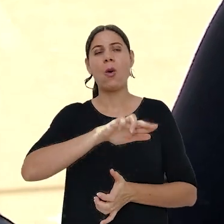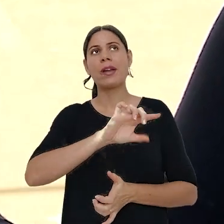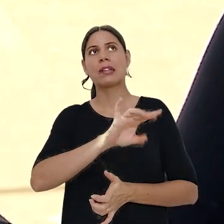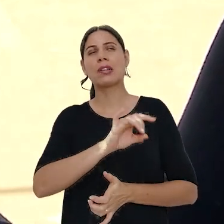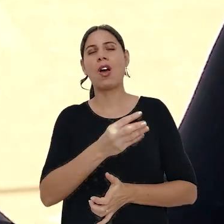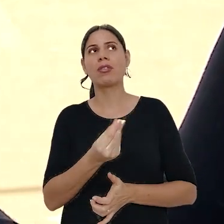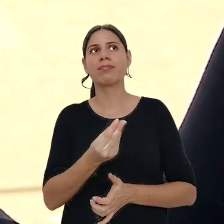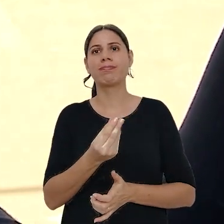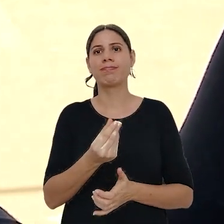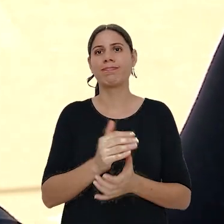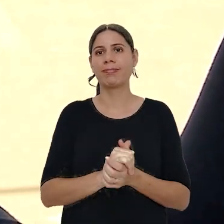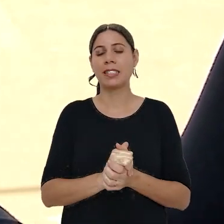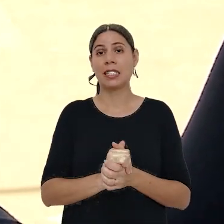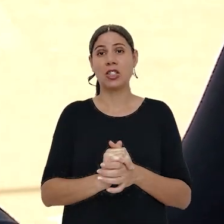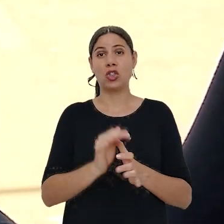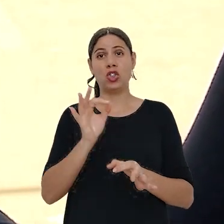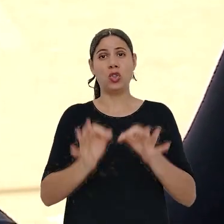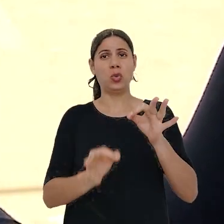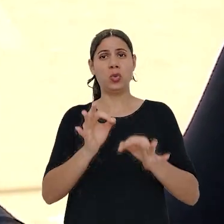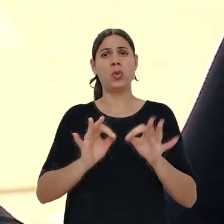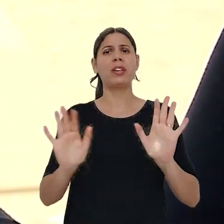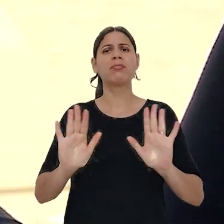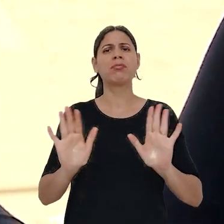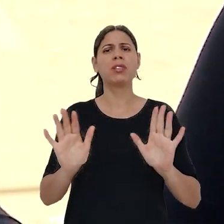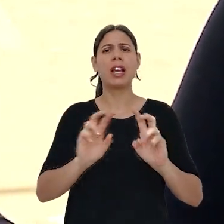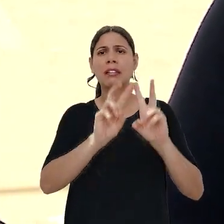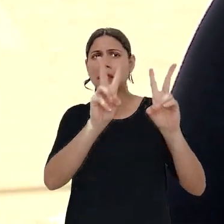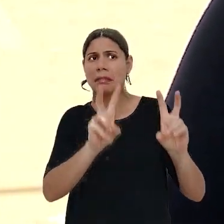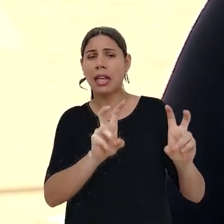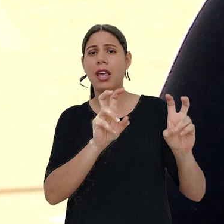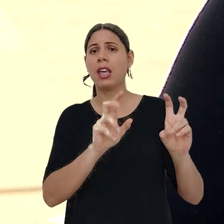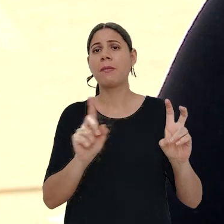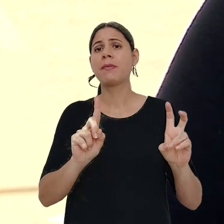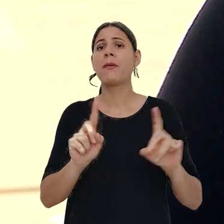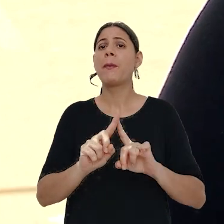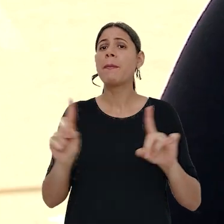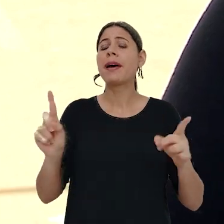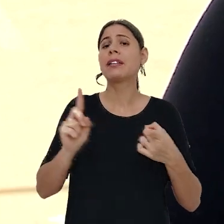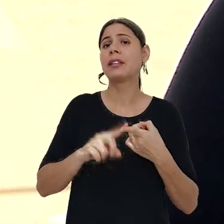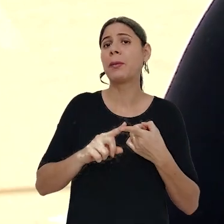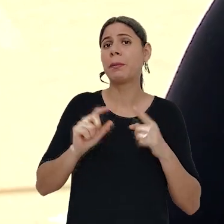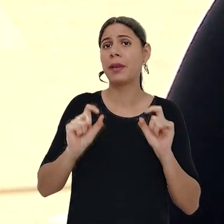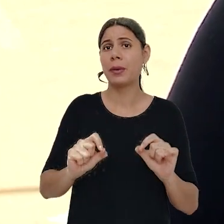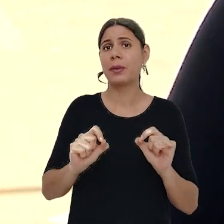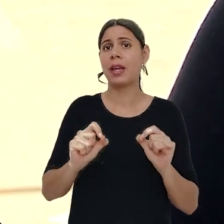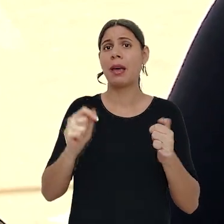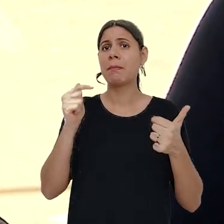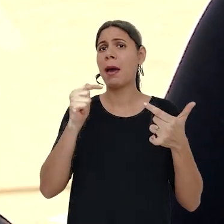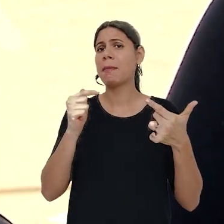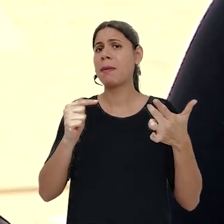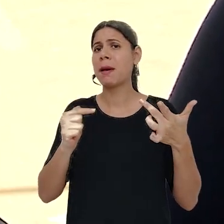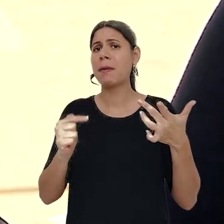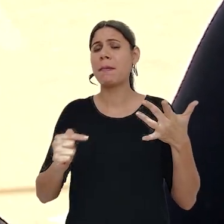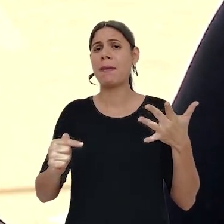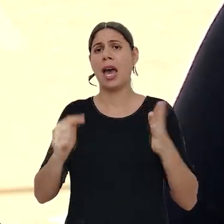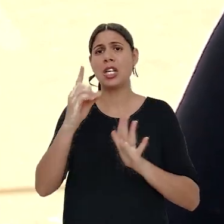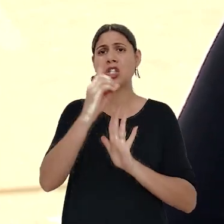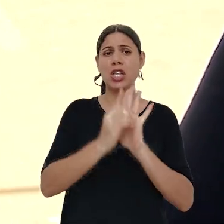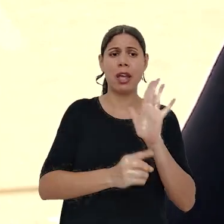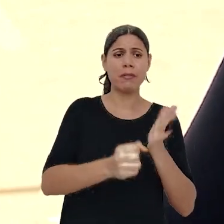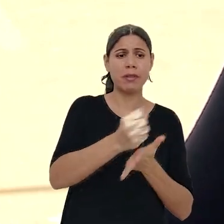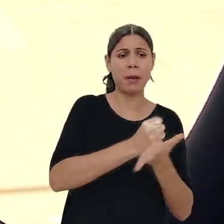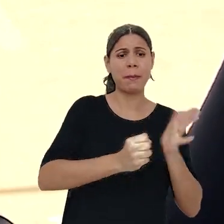de judicatura, não só da matéria de direito, mas sim de diversas questões, direitos